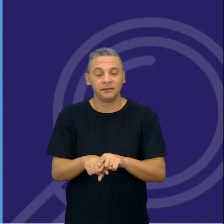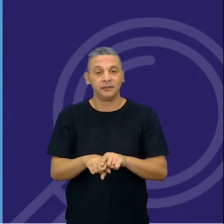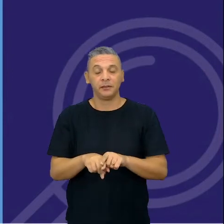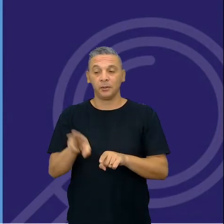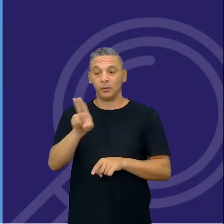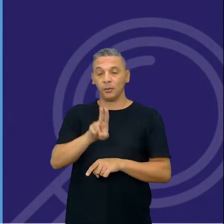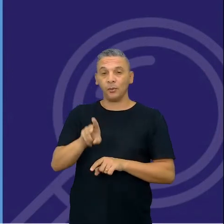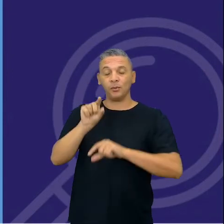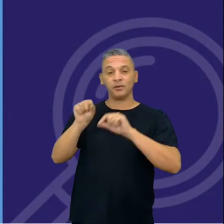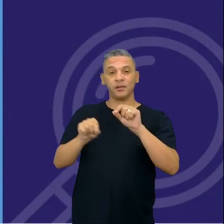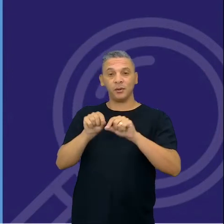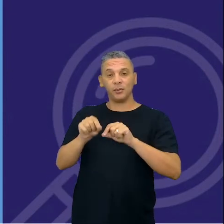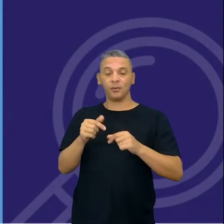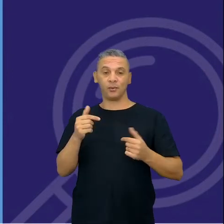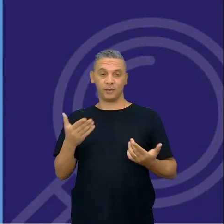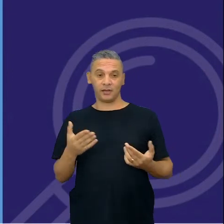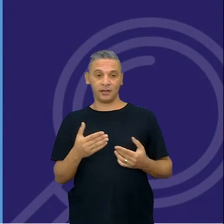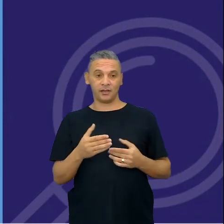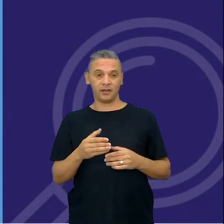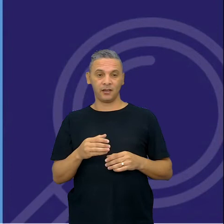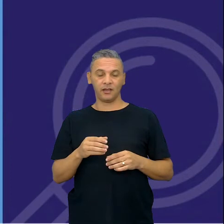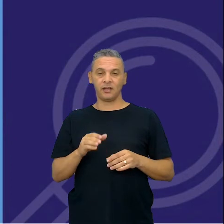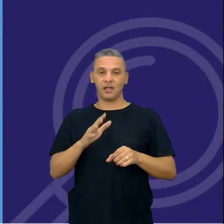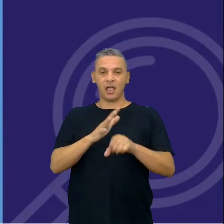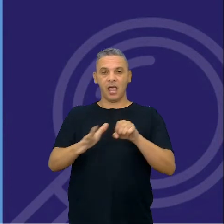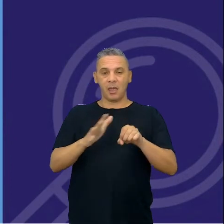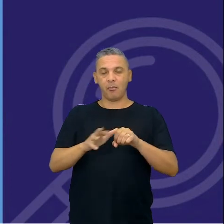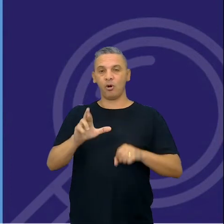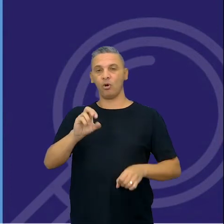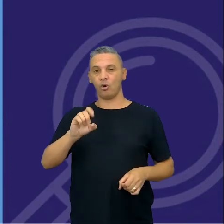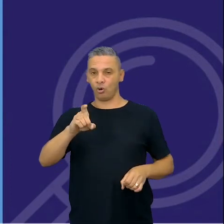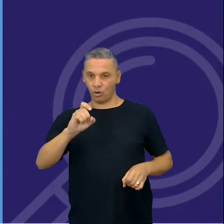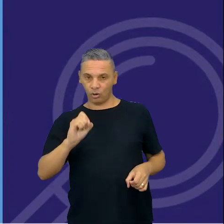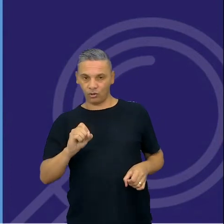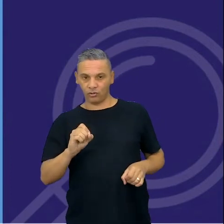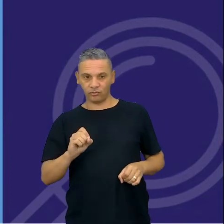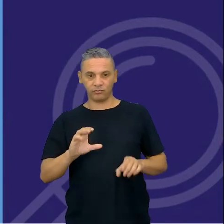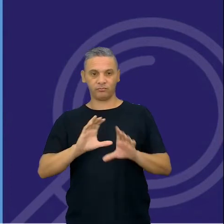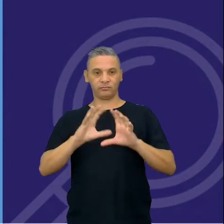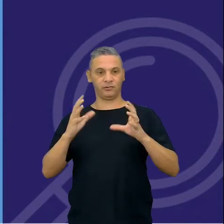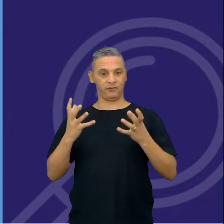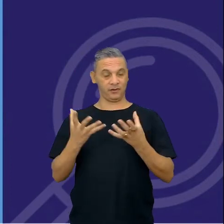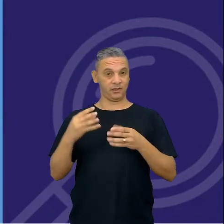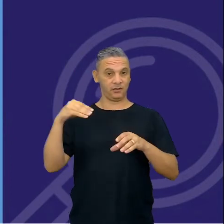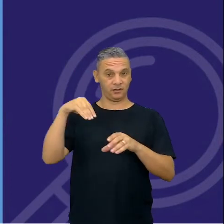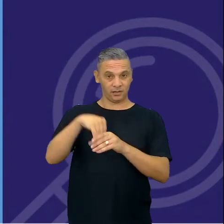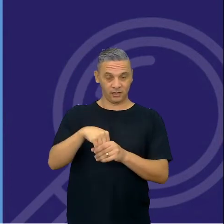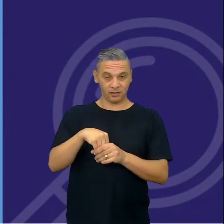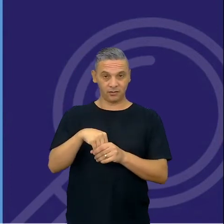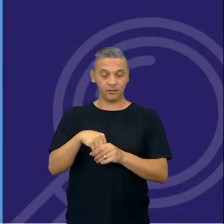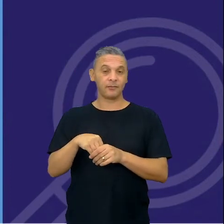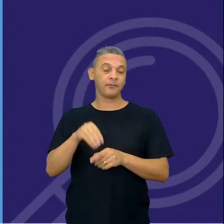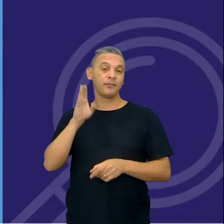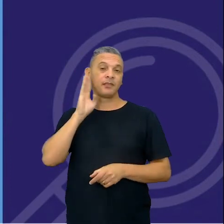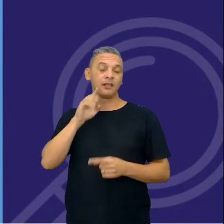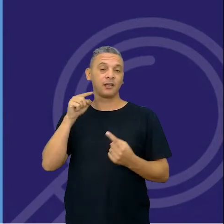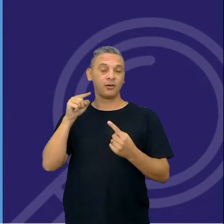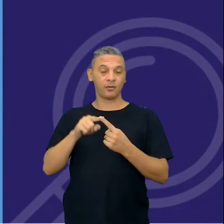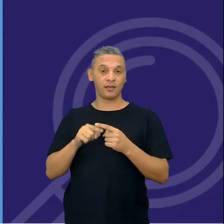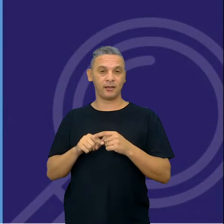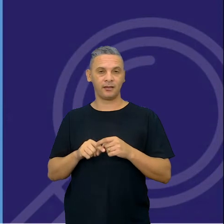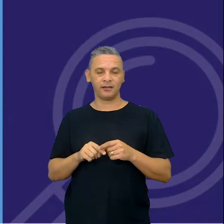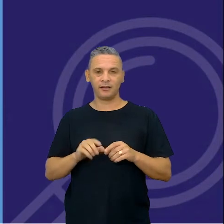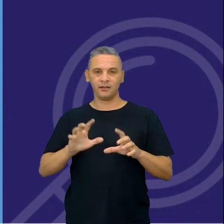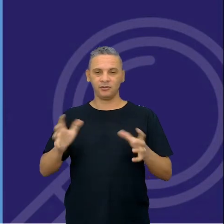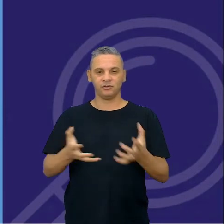é o repolho roxo, ele faz num sistema fechado, tá, como na outra observação, o legal do repolho roxo é que